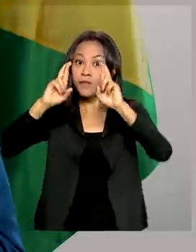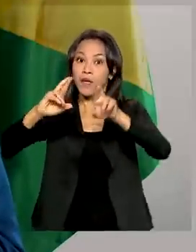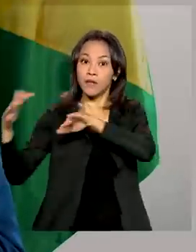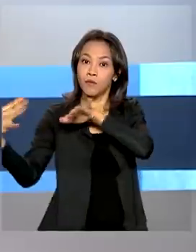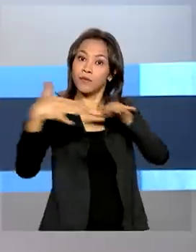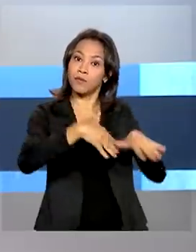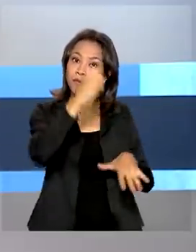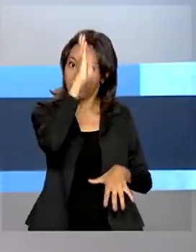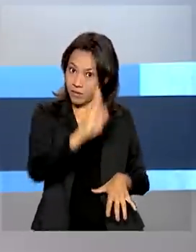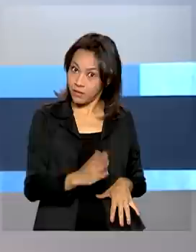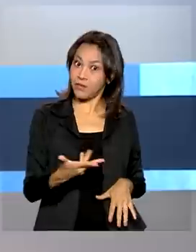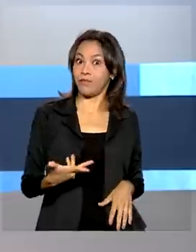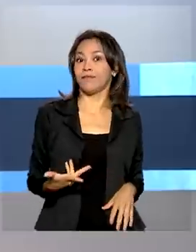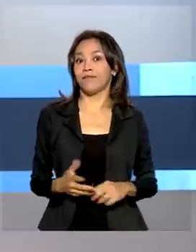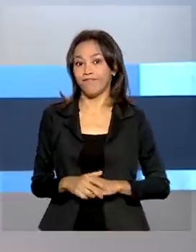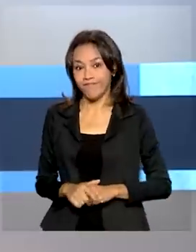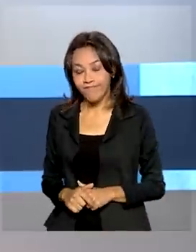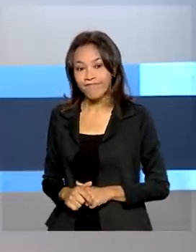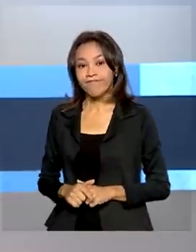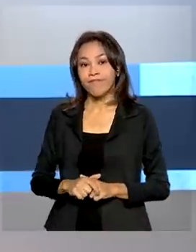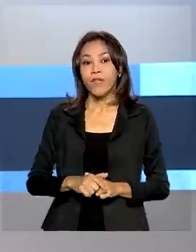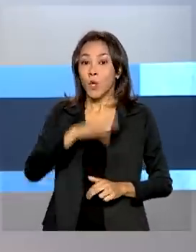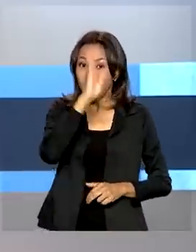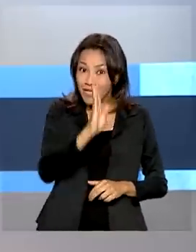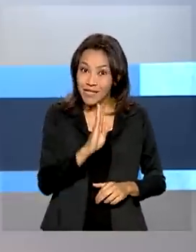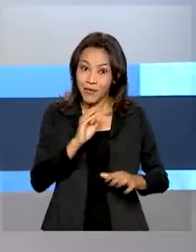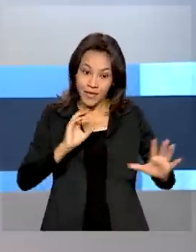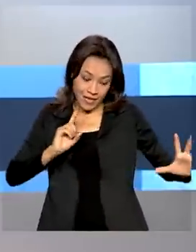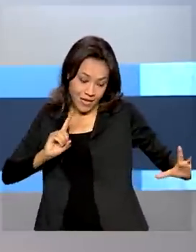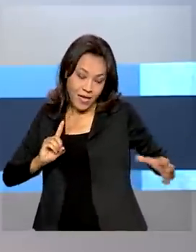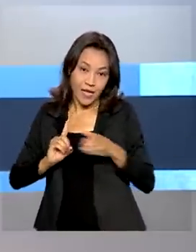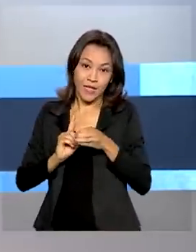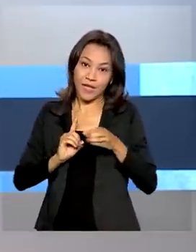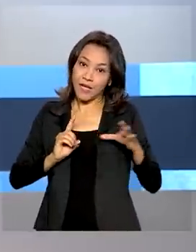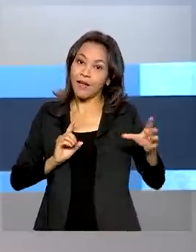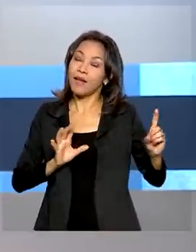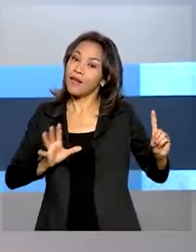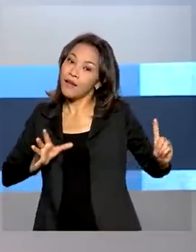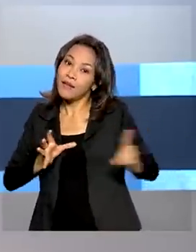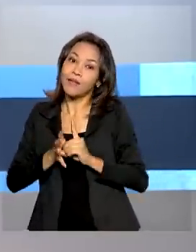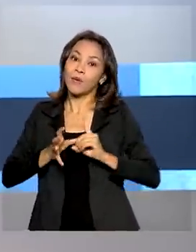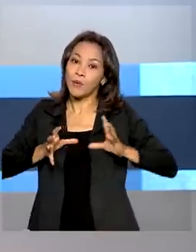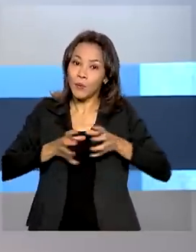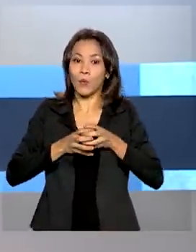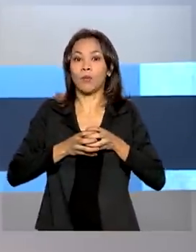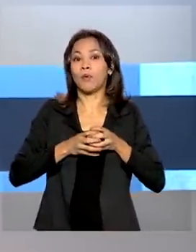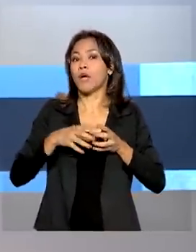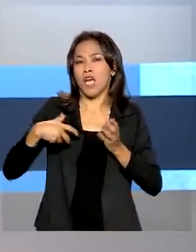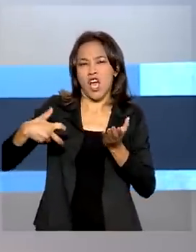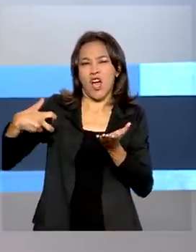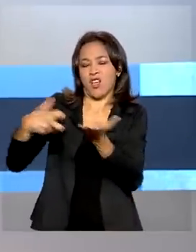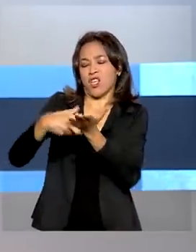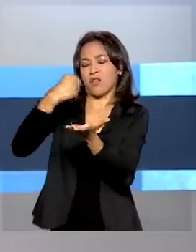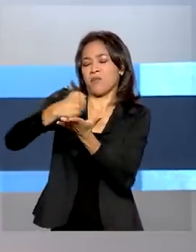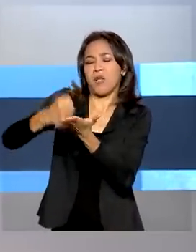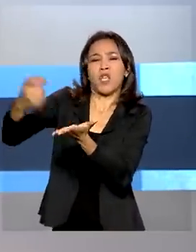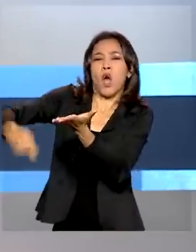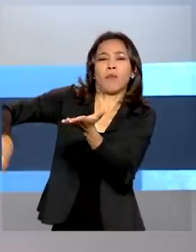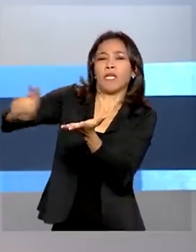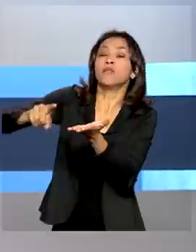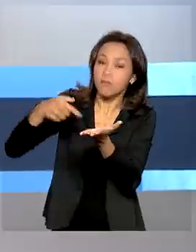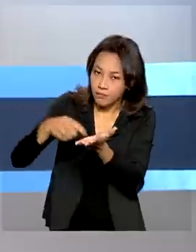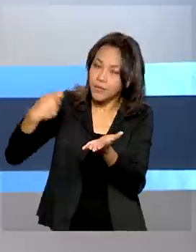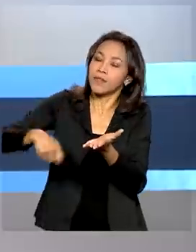nosso país. A entrada do Brasil no Global Entry não exclui a exigência de passaporte e de visto de brasileiros